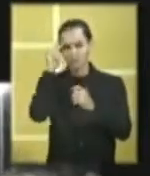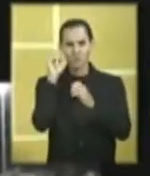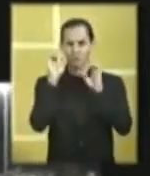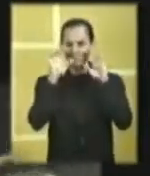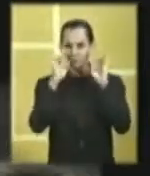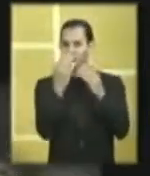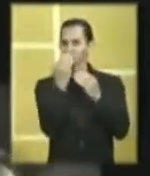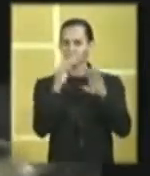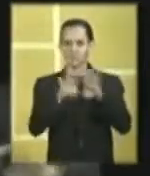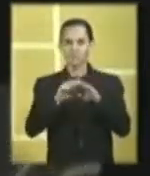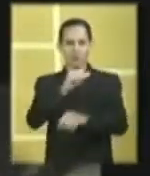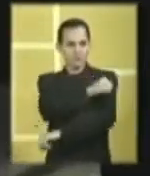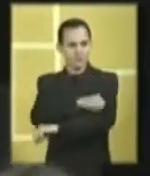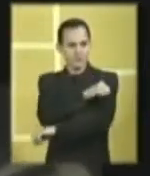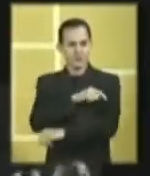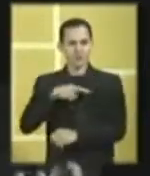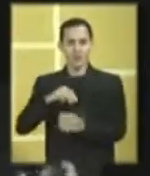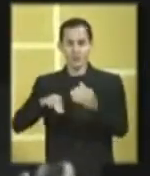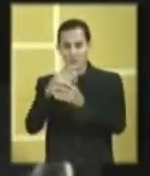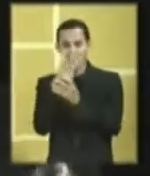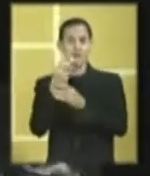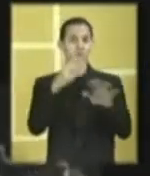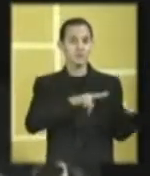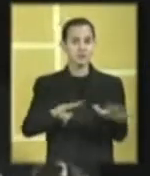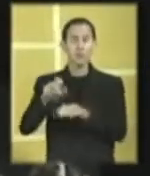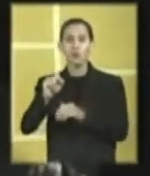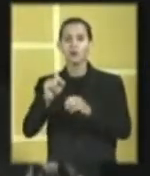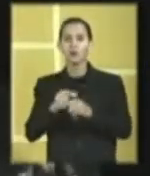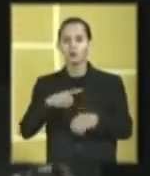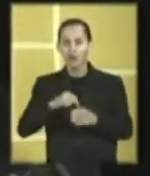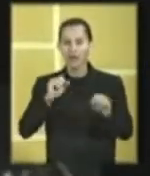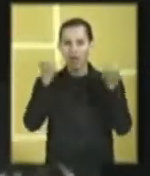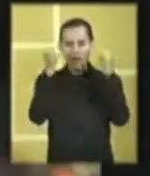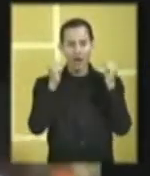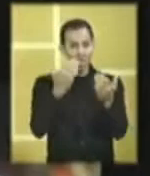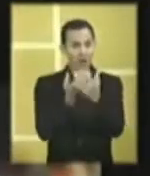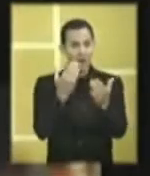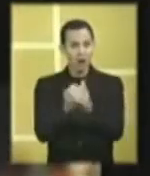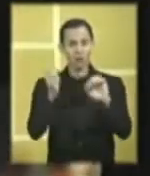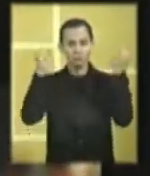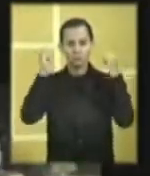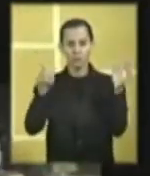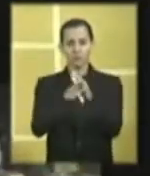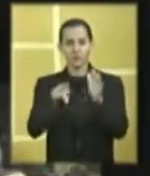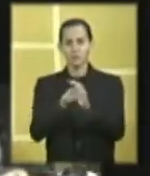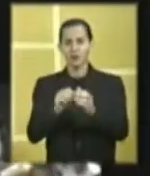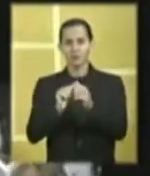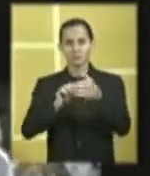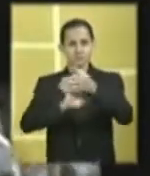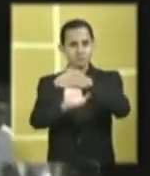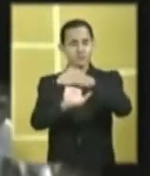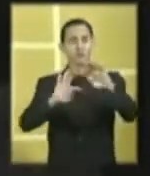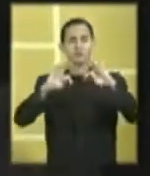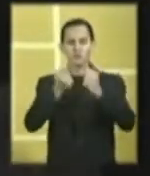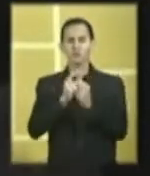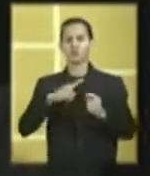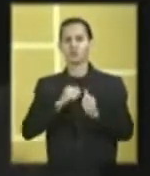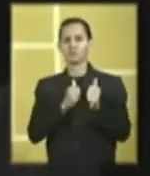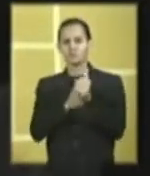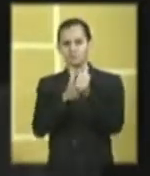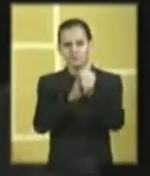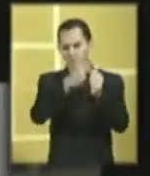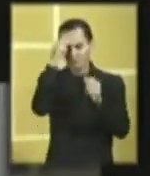psicólogas e enfermeiros. Três vezes por semana, são dadas aulas de aeróbica, localizado e alongamento, tudo com um